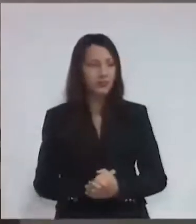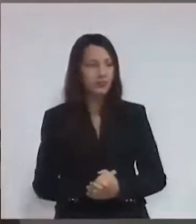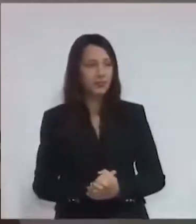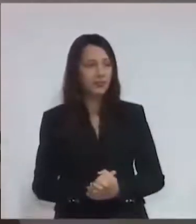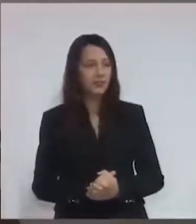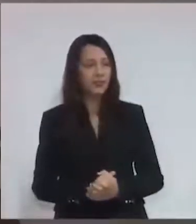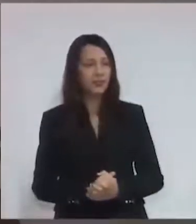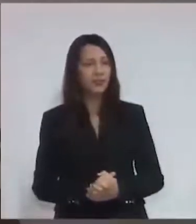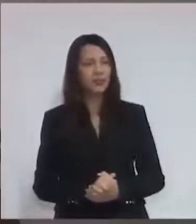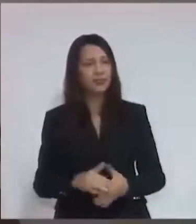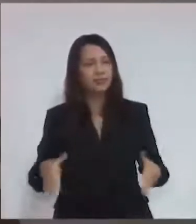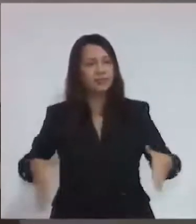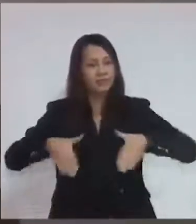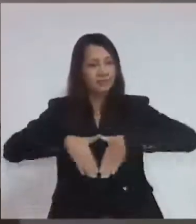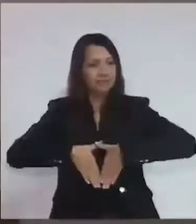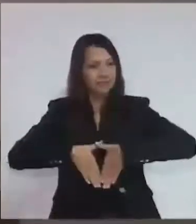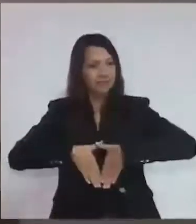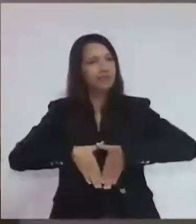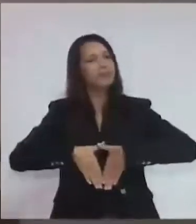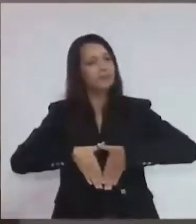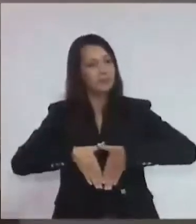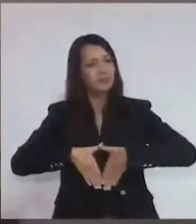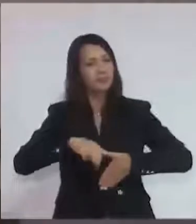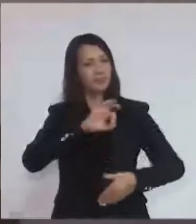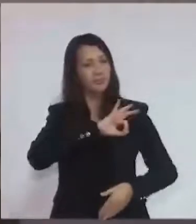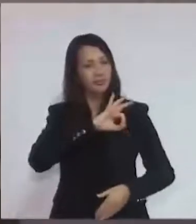os coletes que estão vencidos,